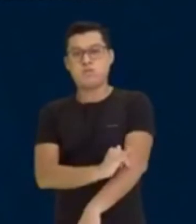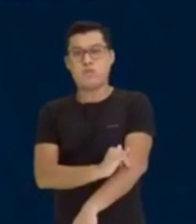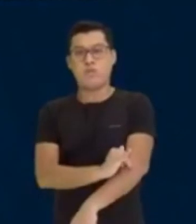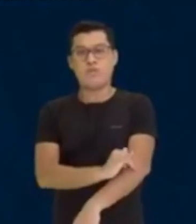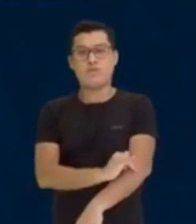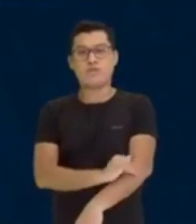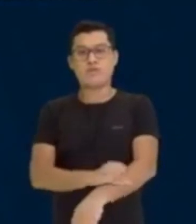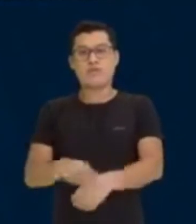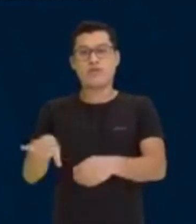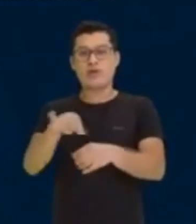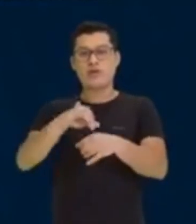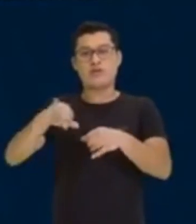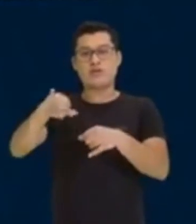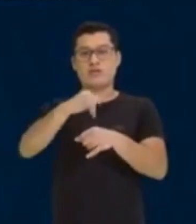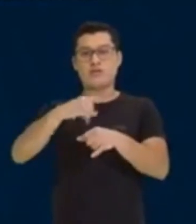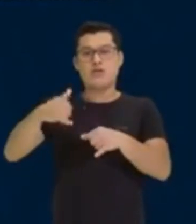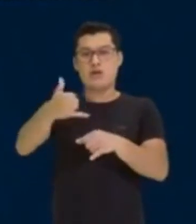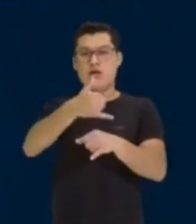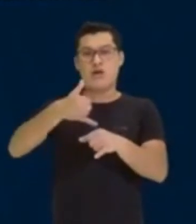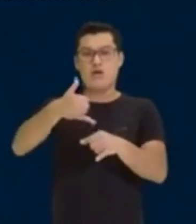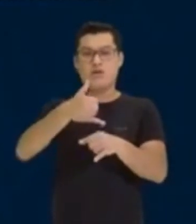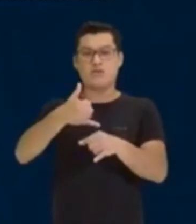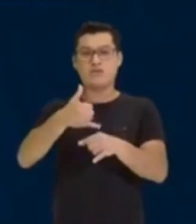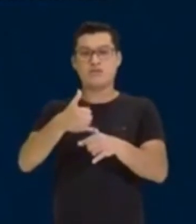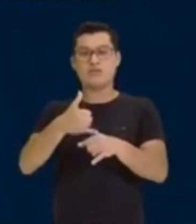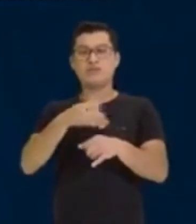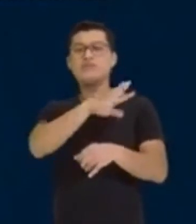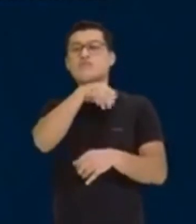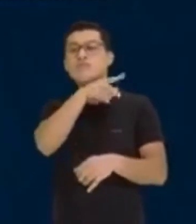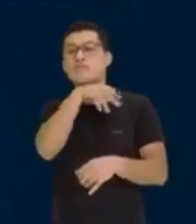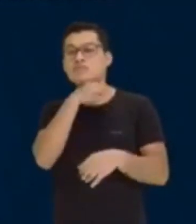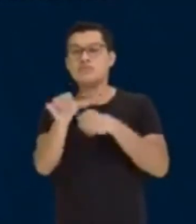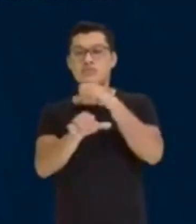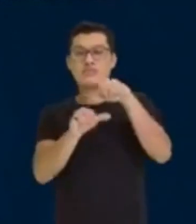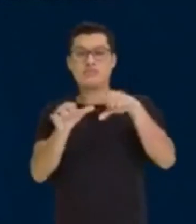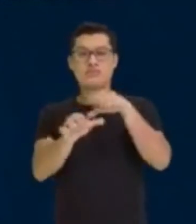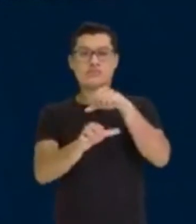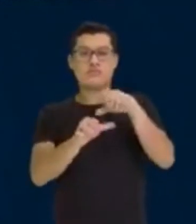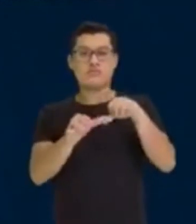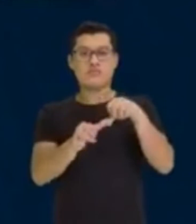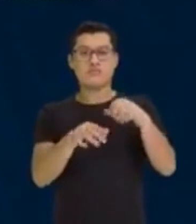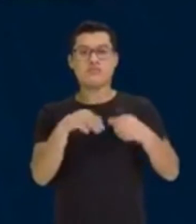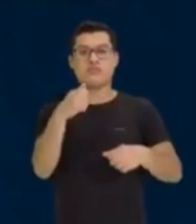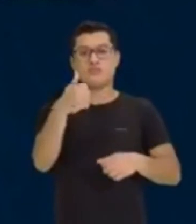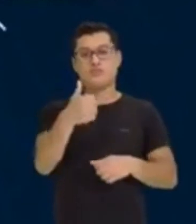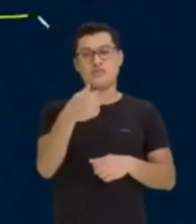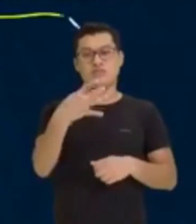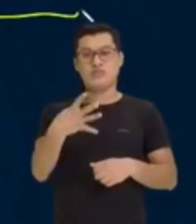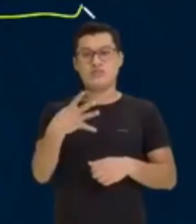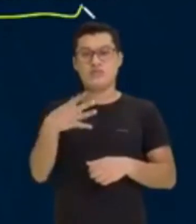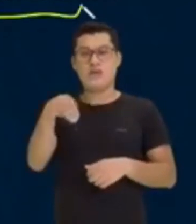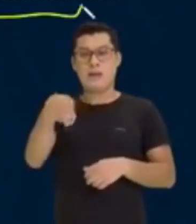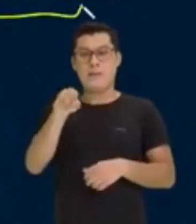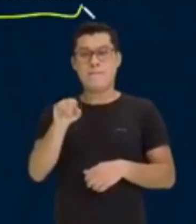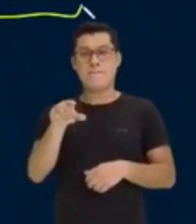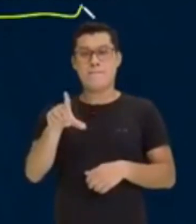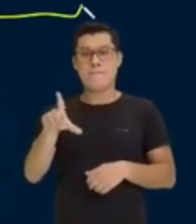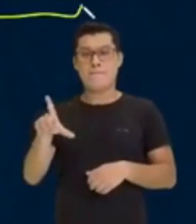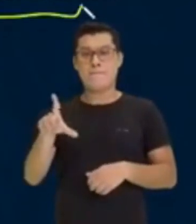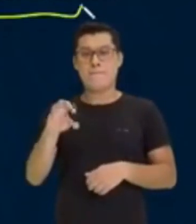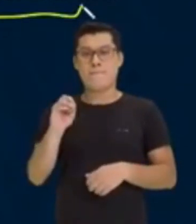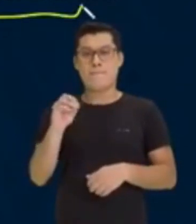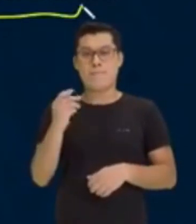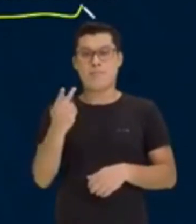em biodiesel. A expectativa da fábrica é transformar 14 milhões de quilogramas de banha